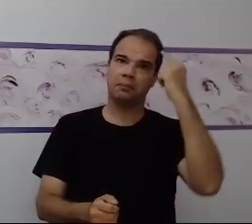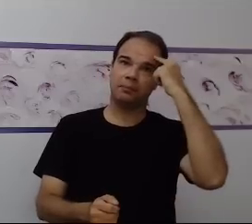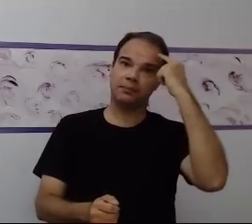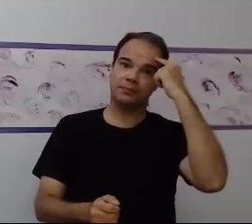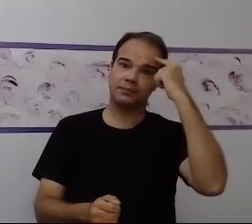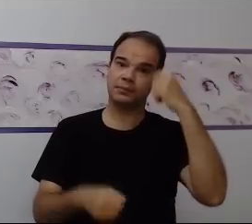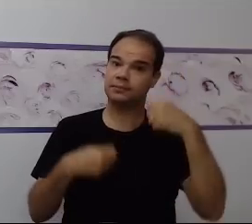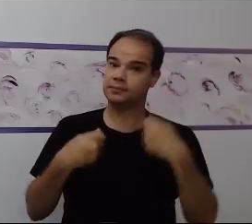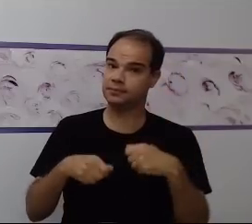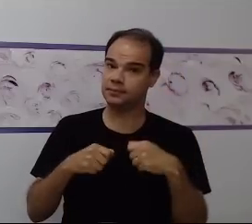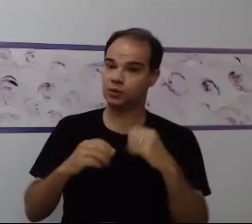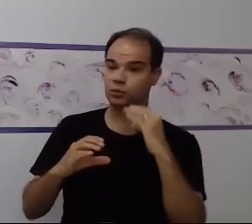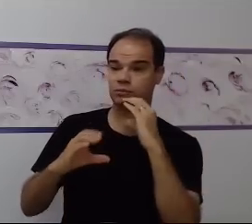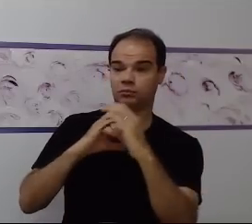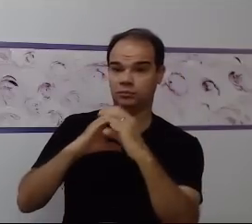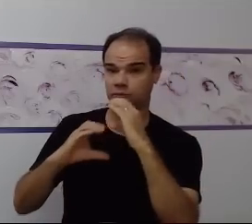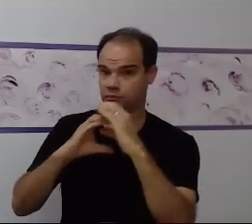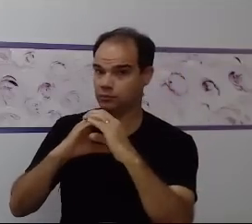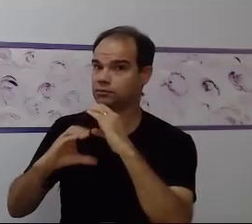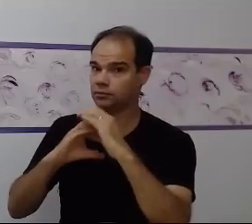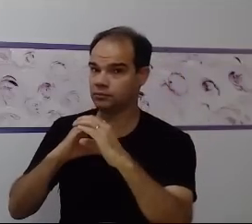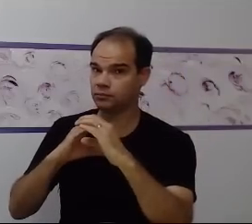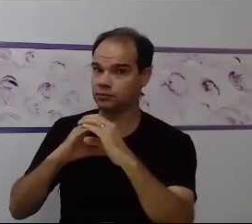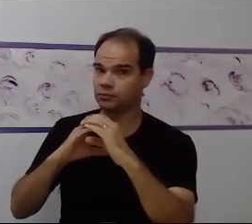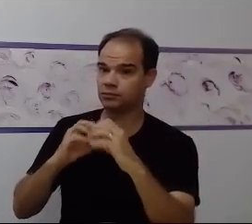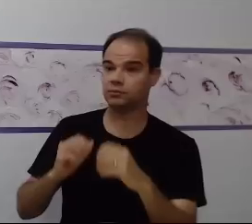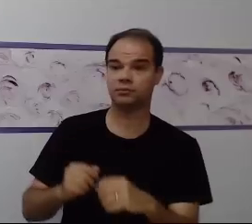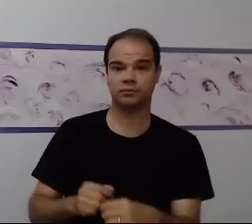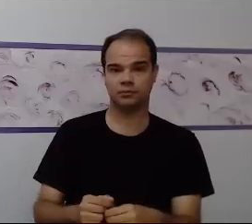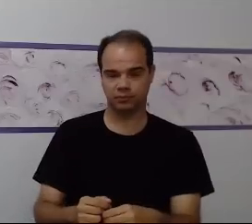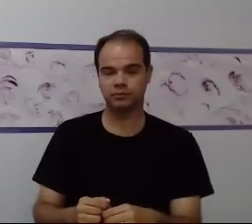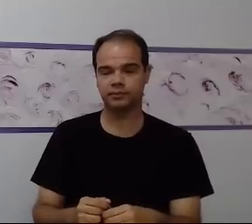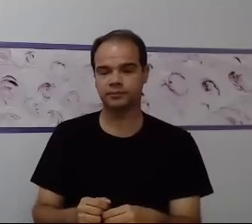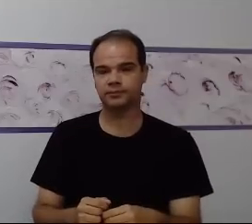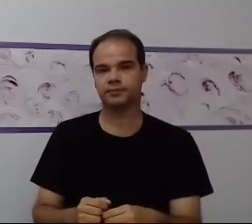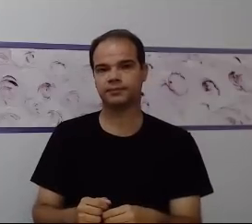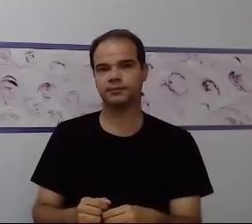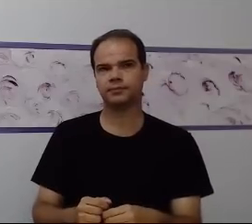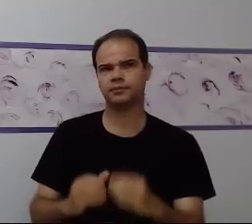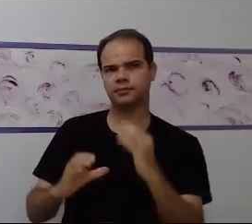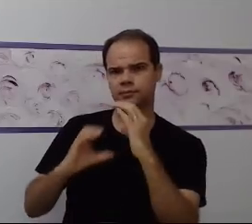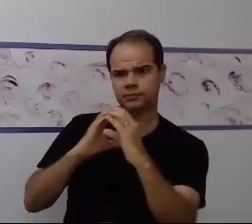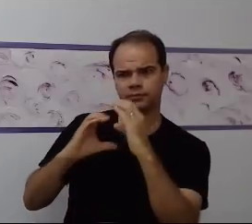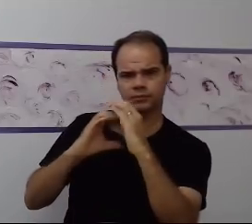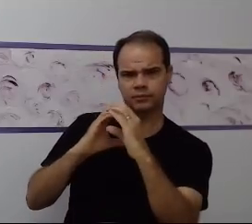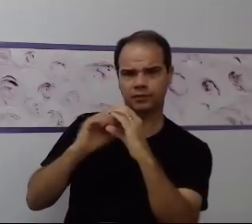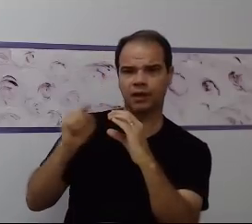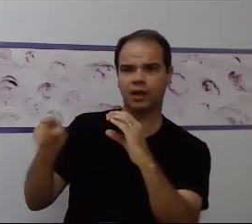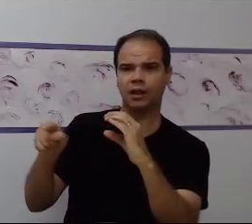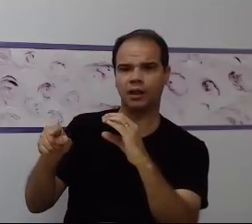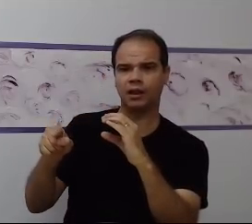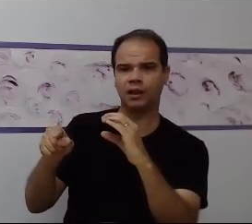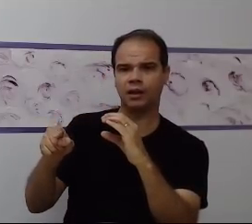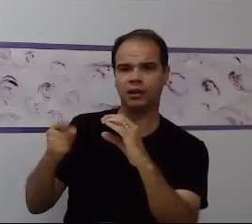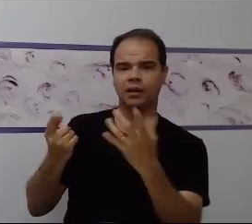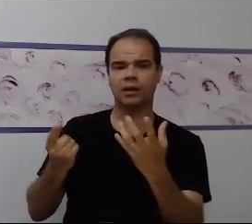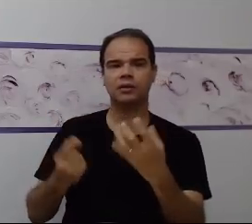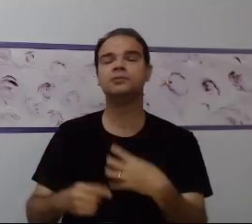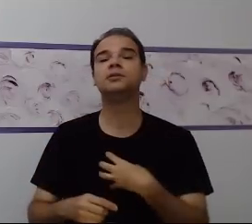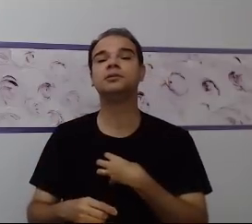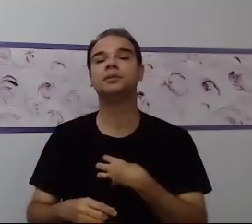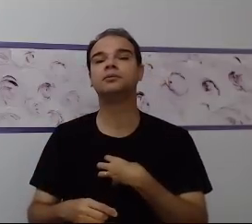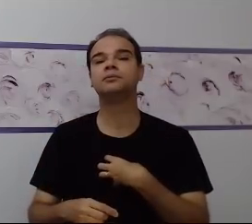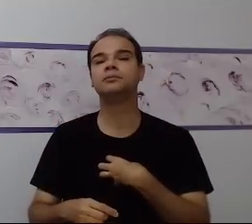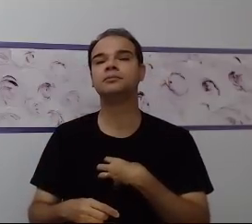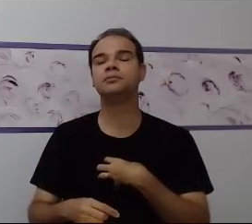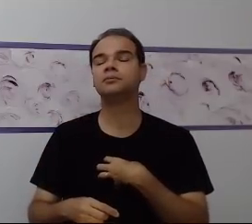comunicação receptiva e nessa comunicação expressiva. Então, expressiva, como essa criança evoca os desejos, as